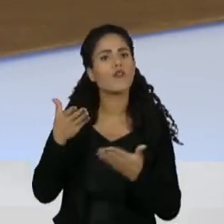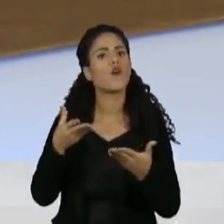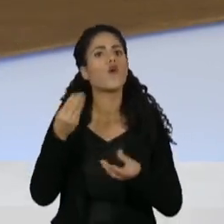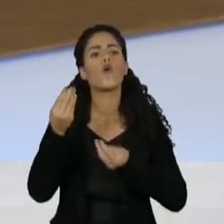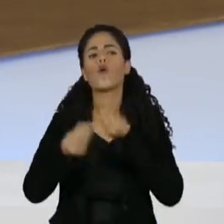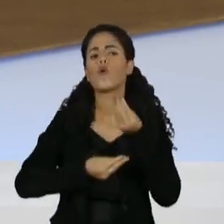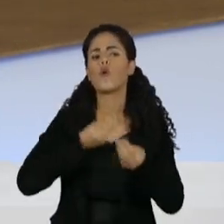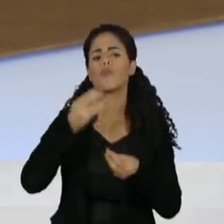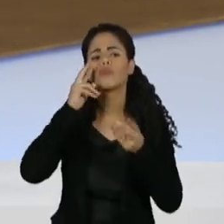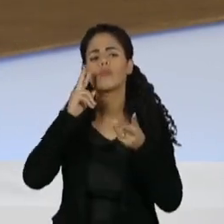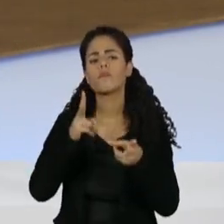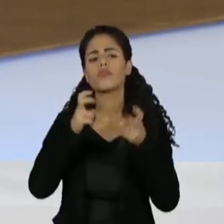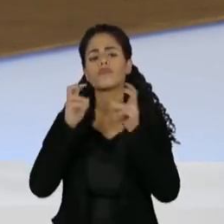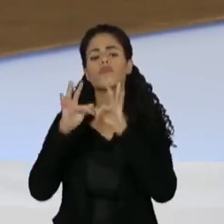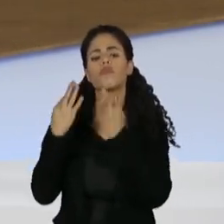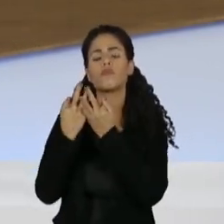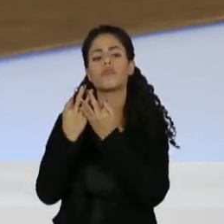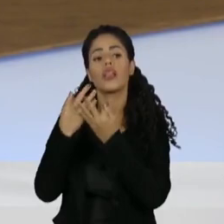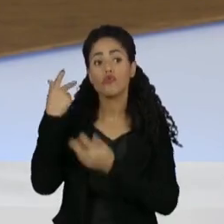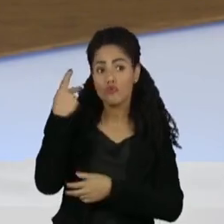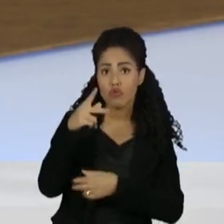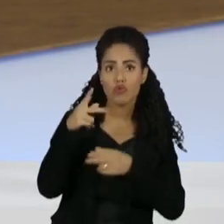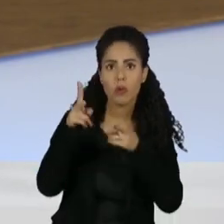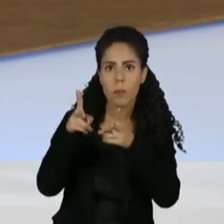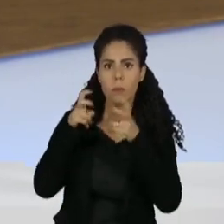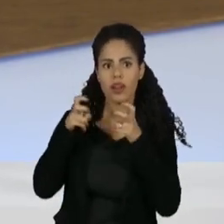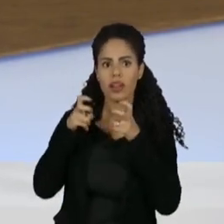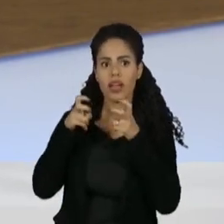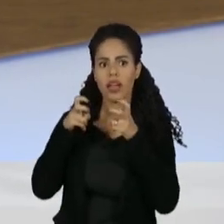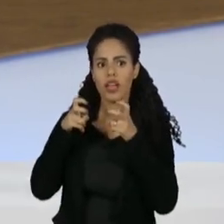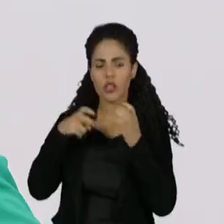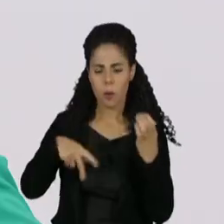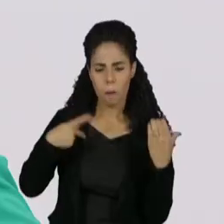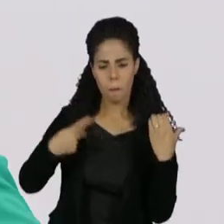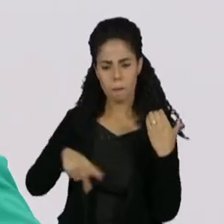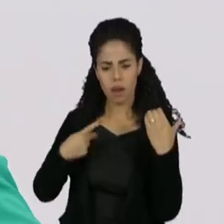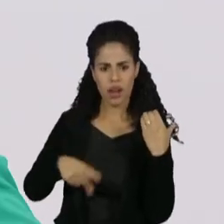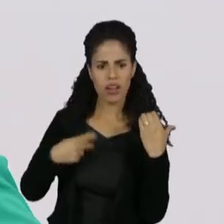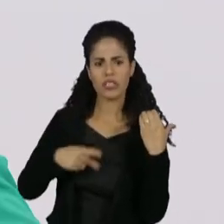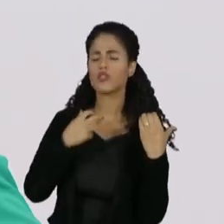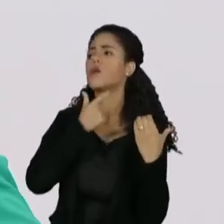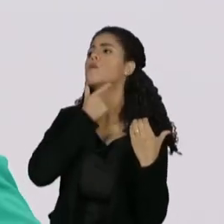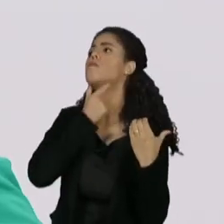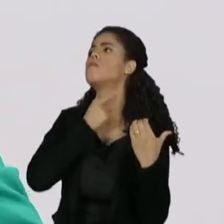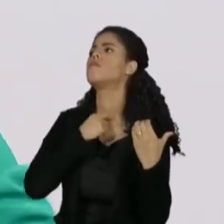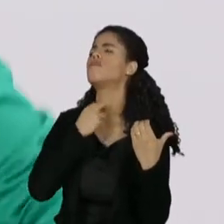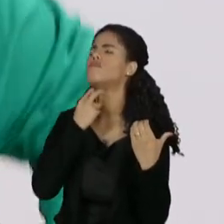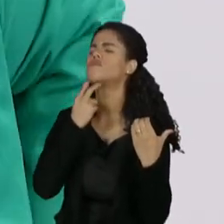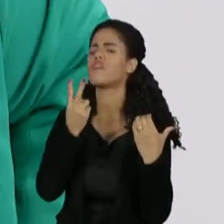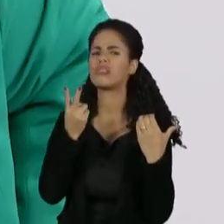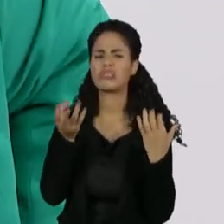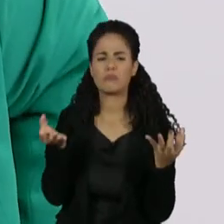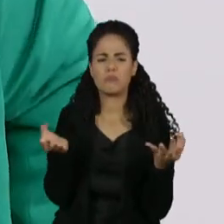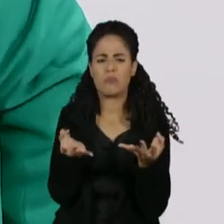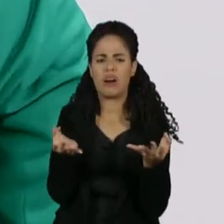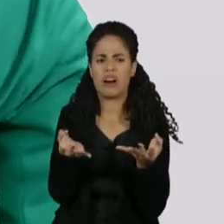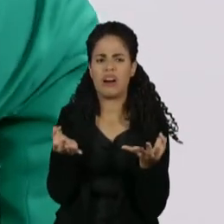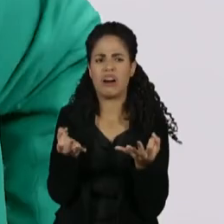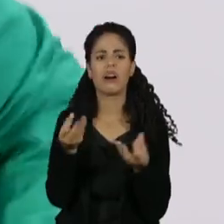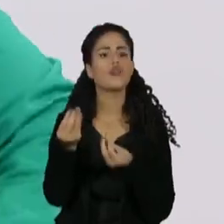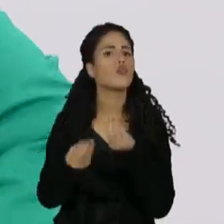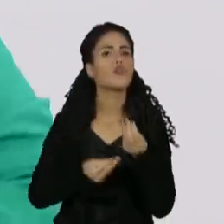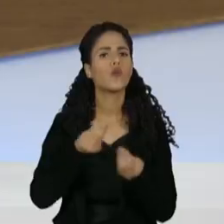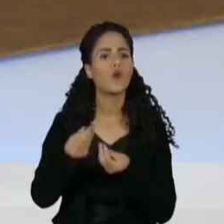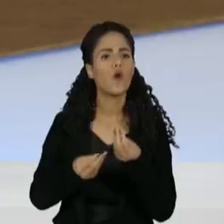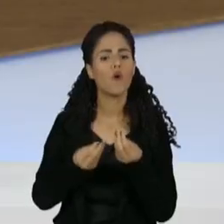é que a sua família viu você? Porque hoje a gente fala Pericles, o rei da voz, né? Dona Célia também cantava, né? É, cantava muito. Fala um